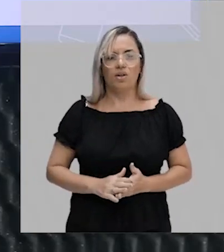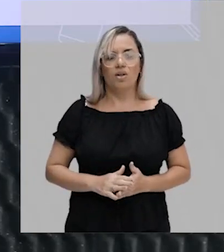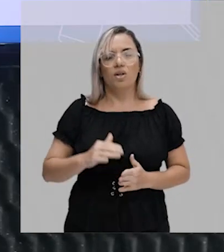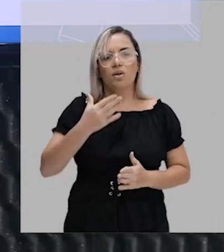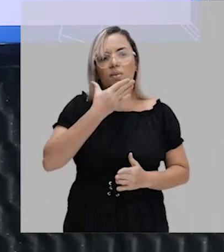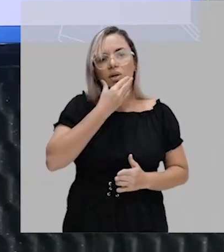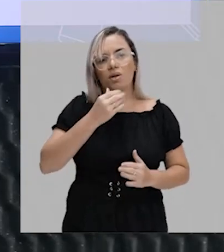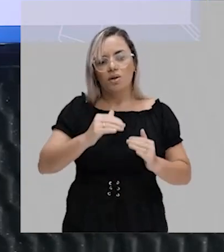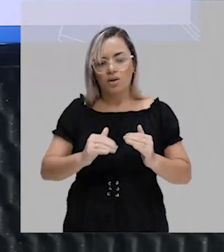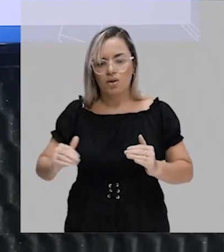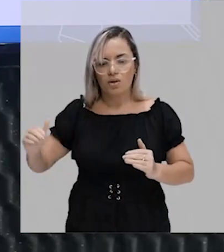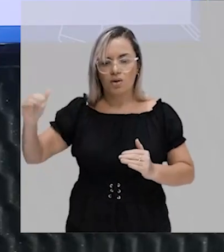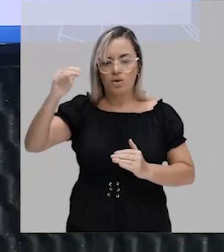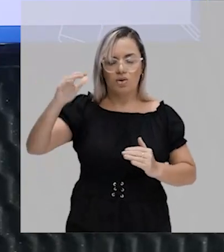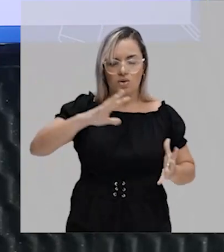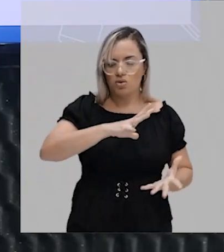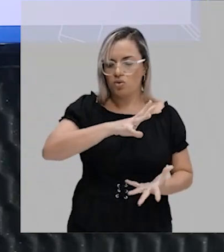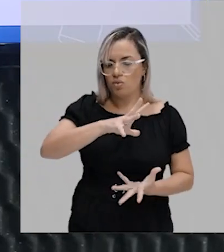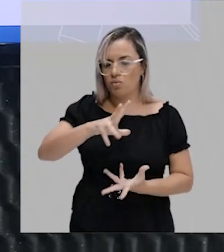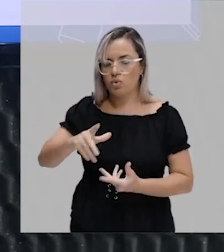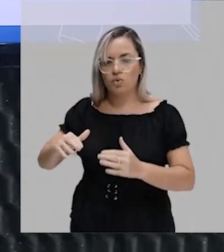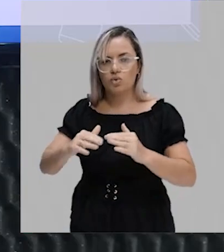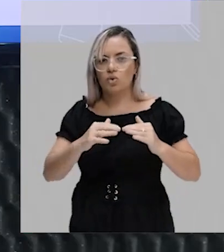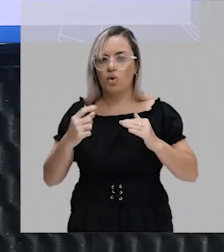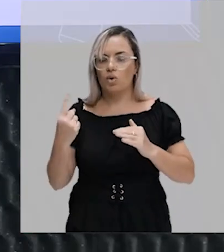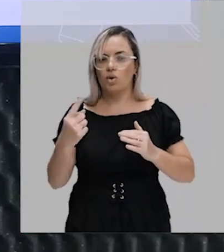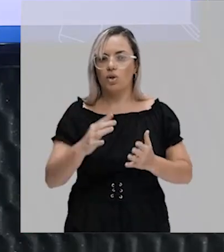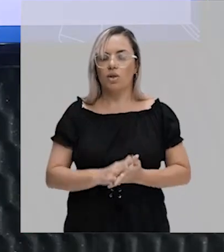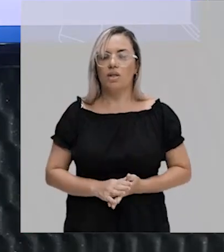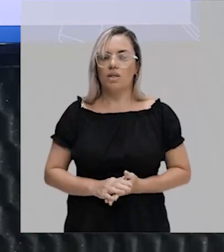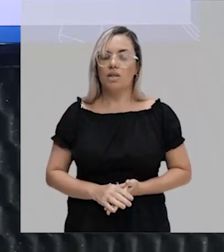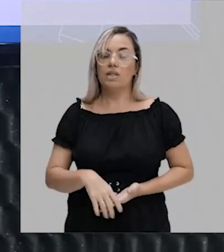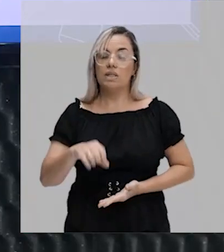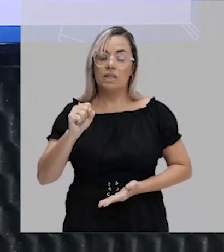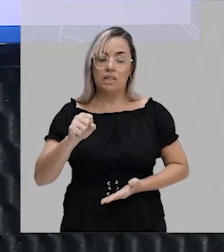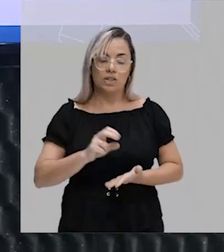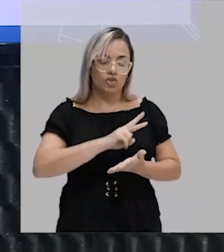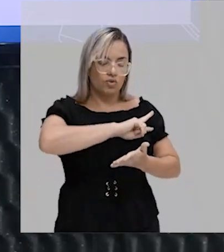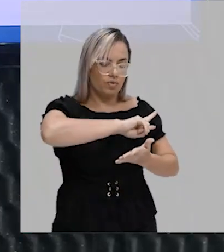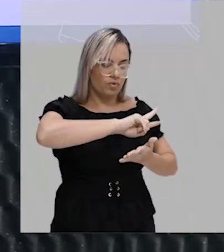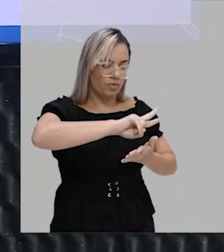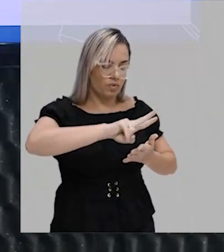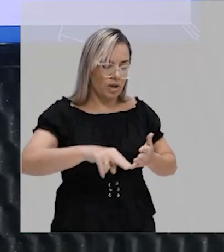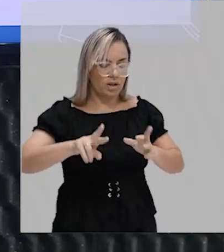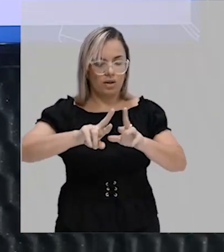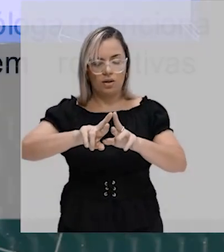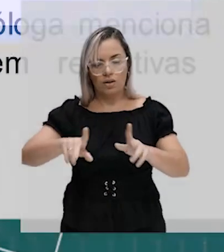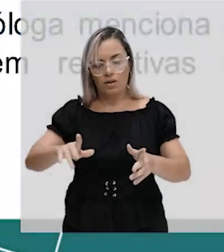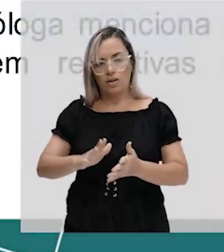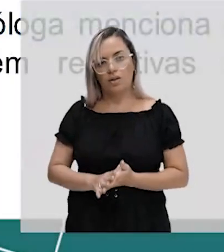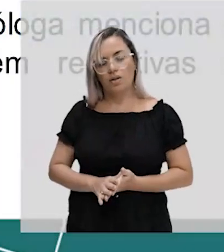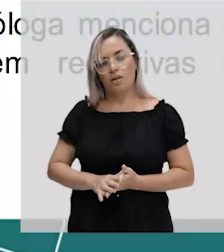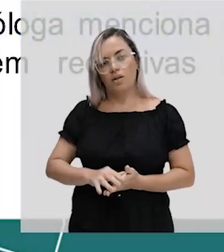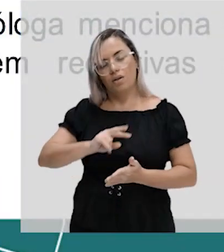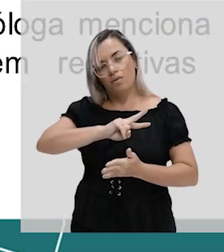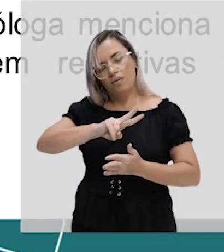padrões diferentes de comportamento masculino que variam de sociedade para sociedade.